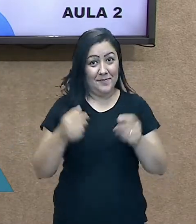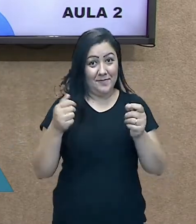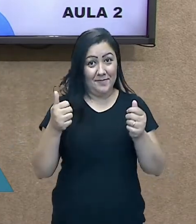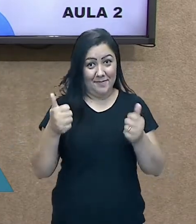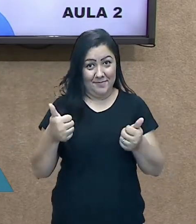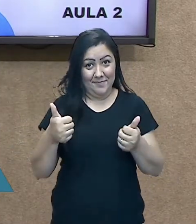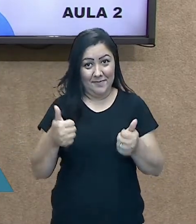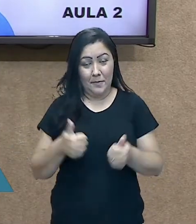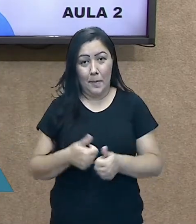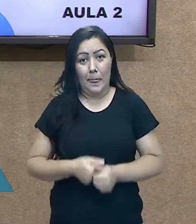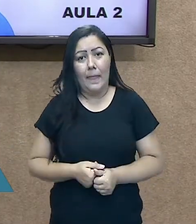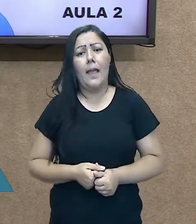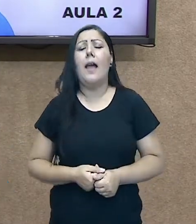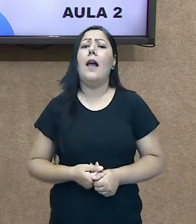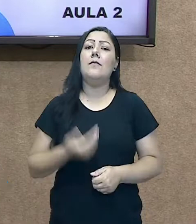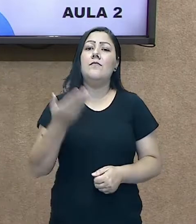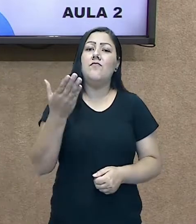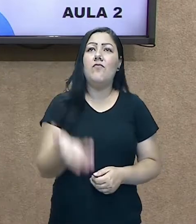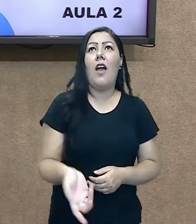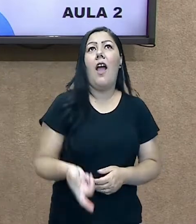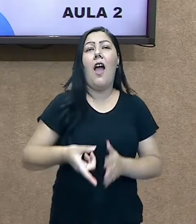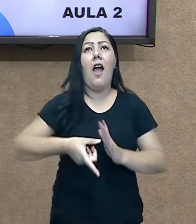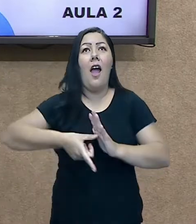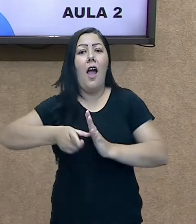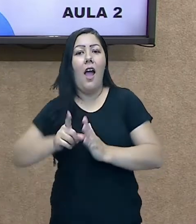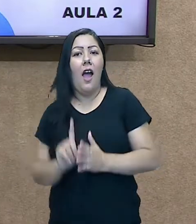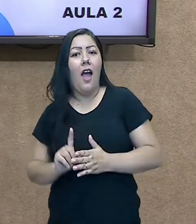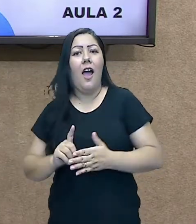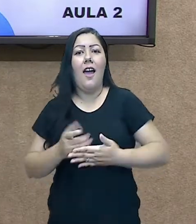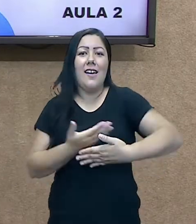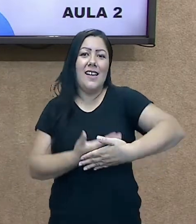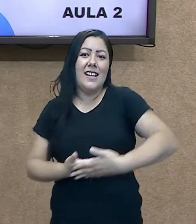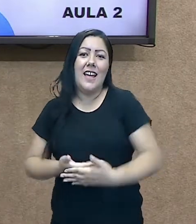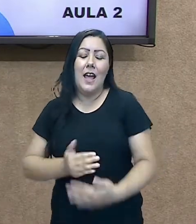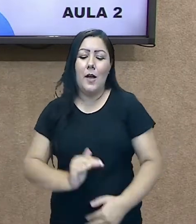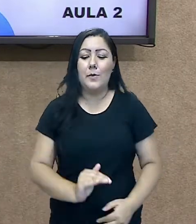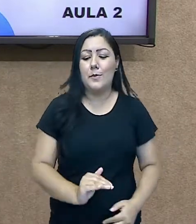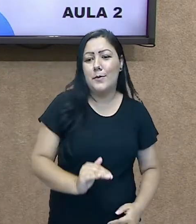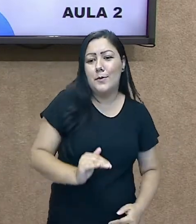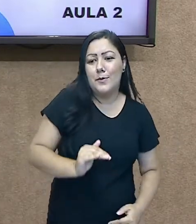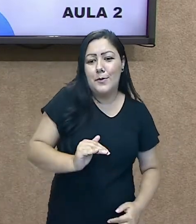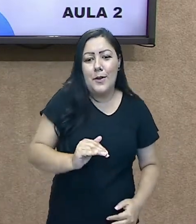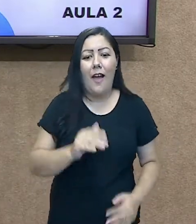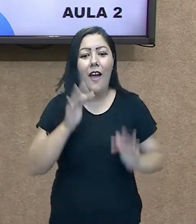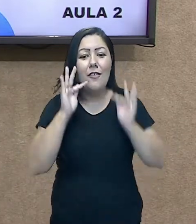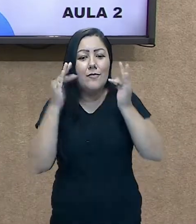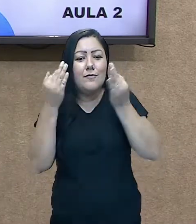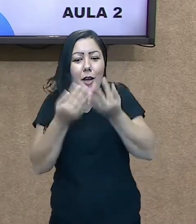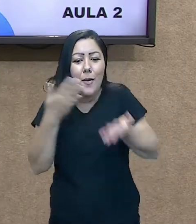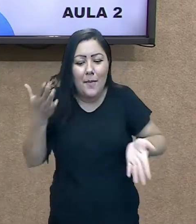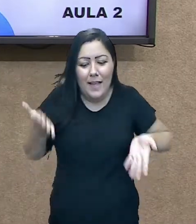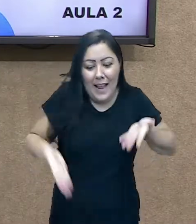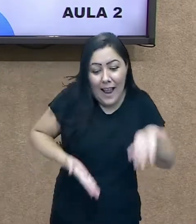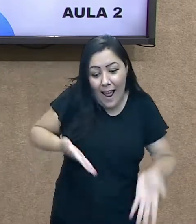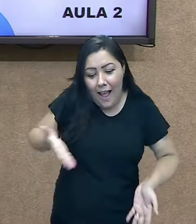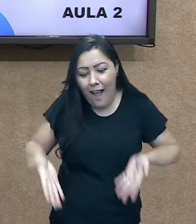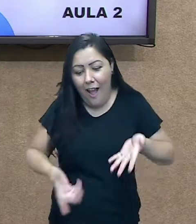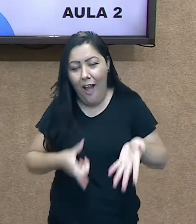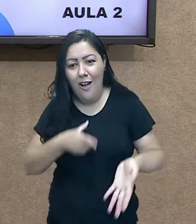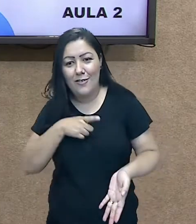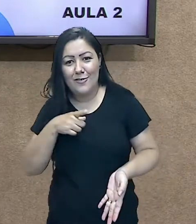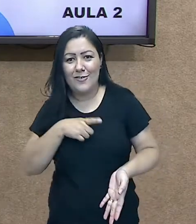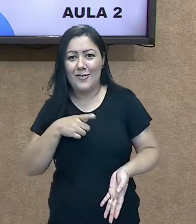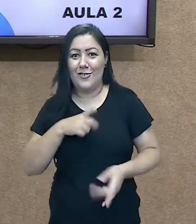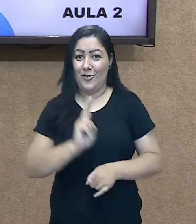nasceu aquela criancinha que vivia sobre o cercado de cuidados ali da família, né? O